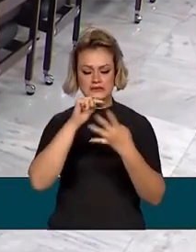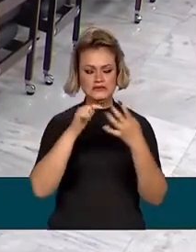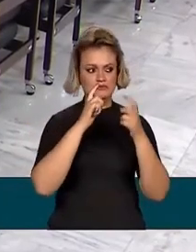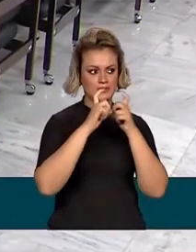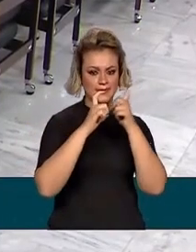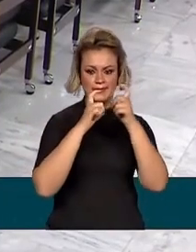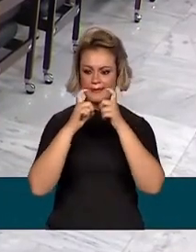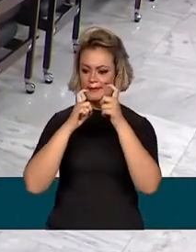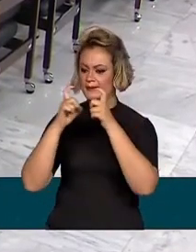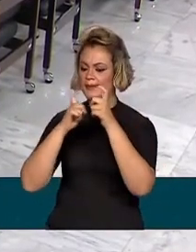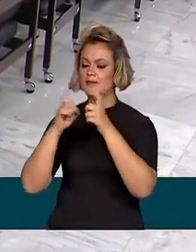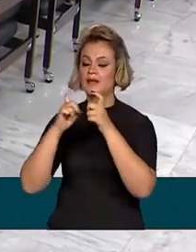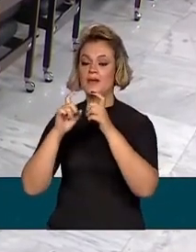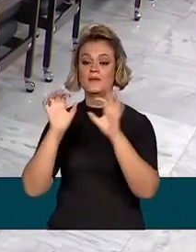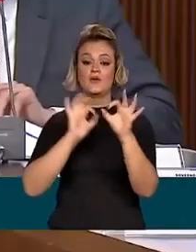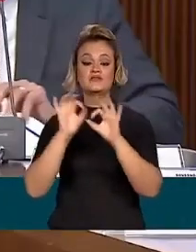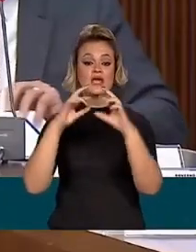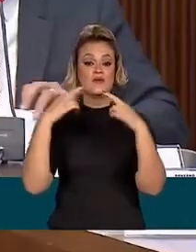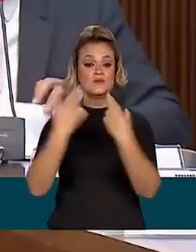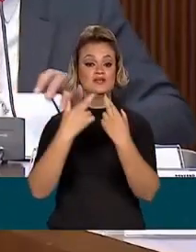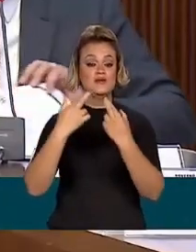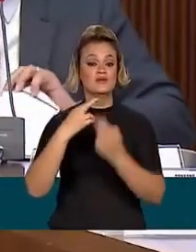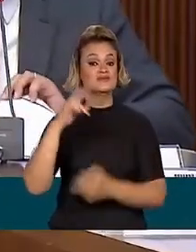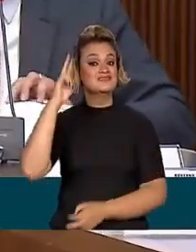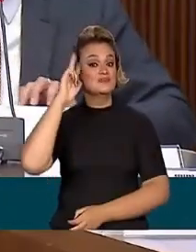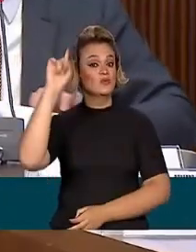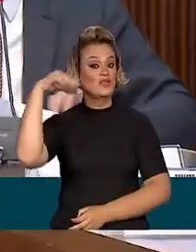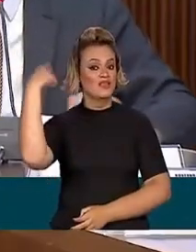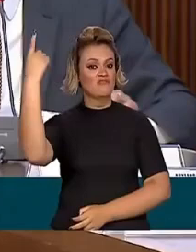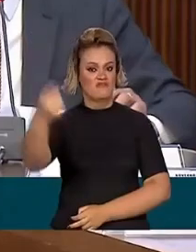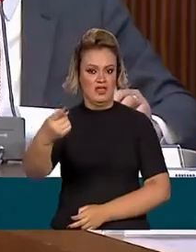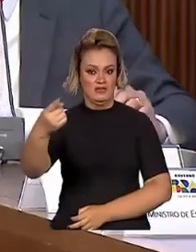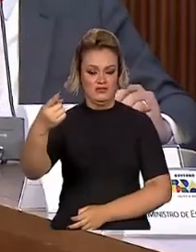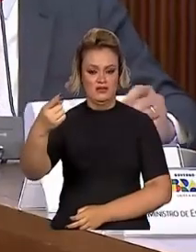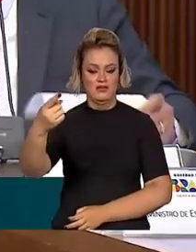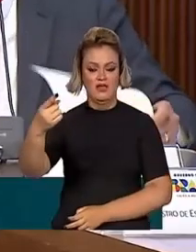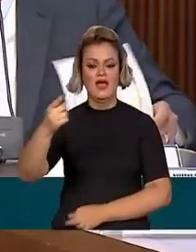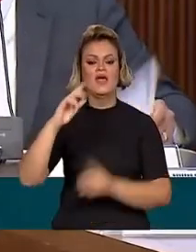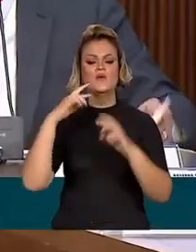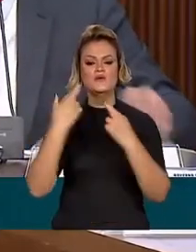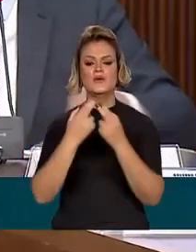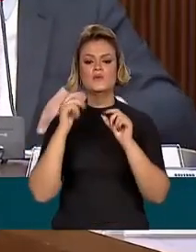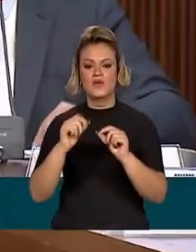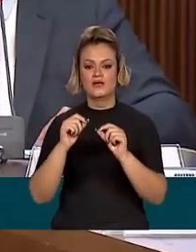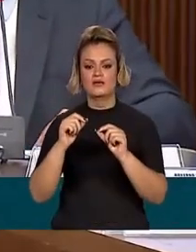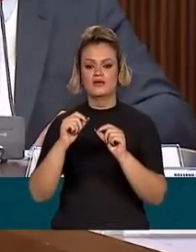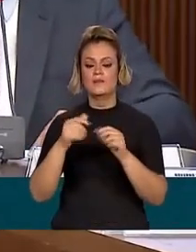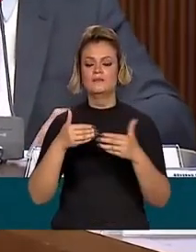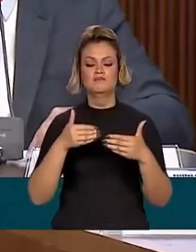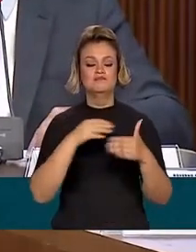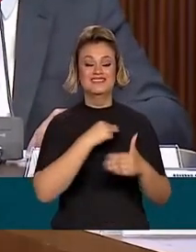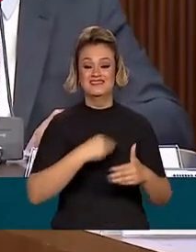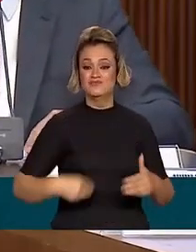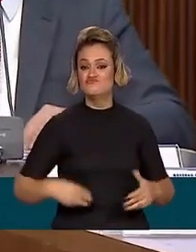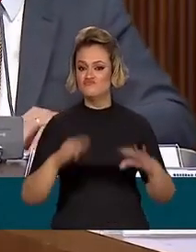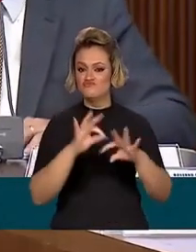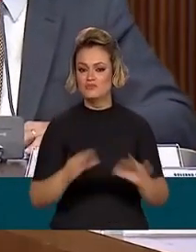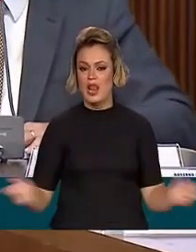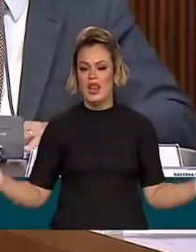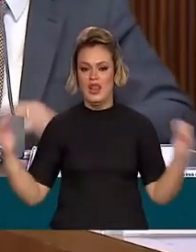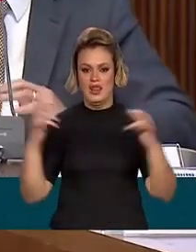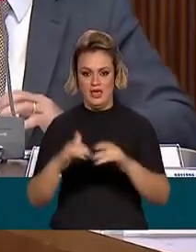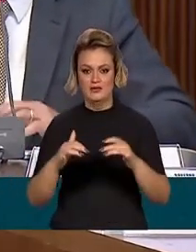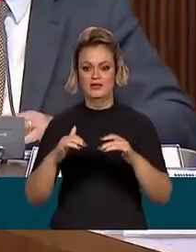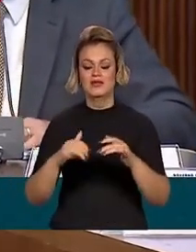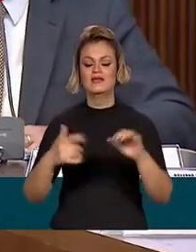a reunião na próxima segunda-feira, que é a reunião envolvendo todos os ministros, aí